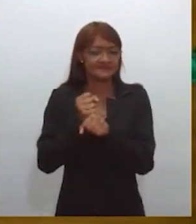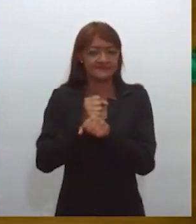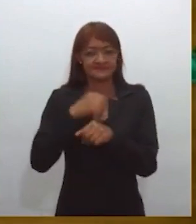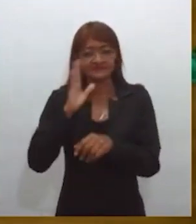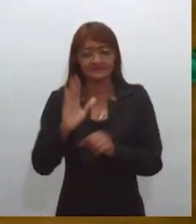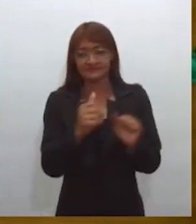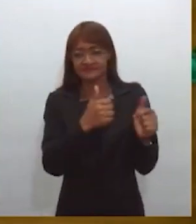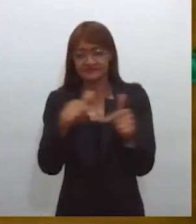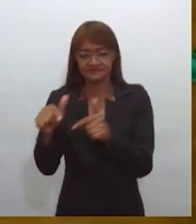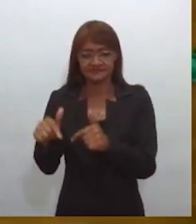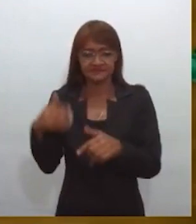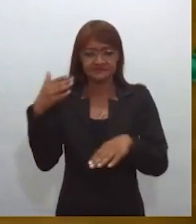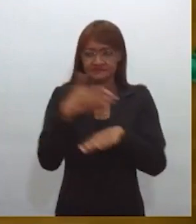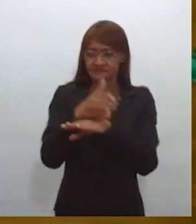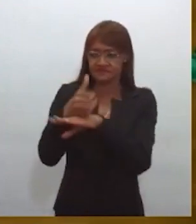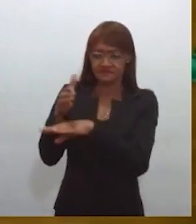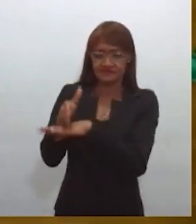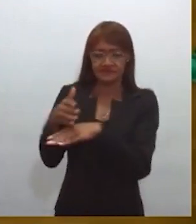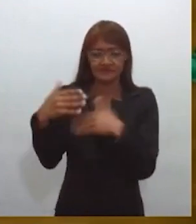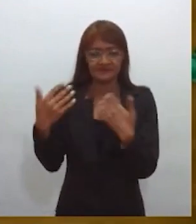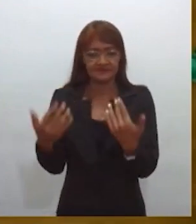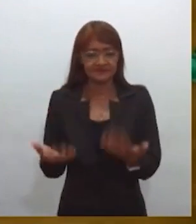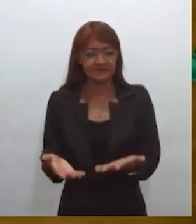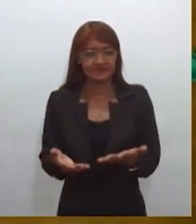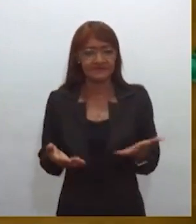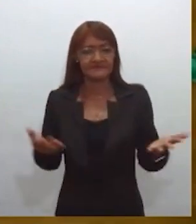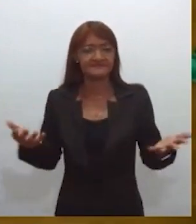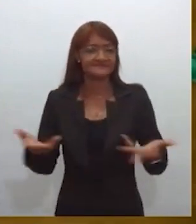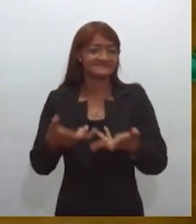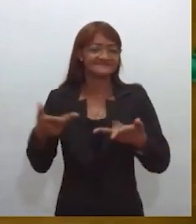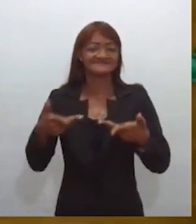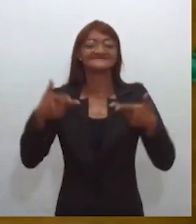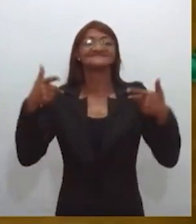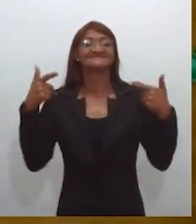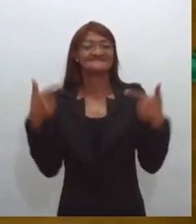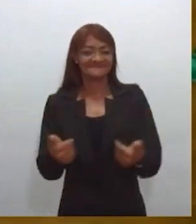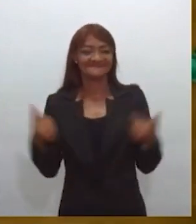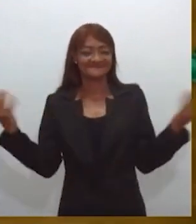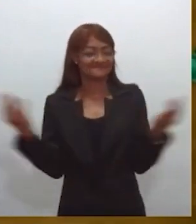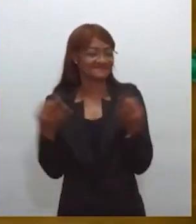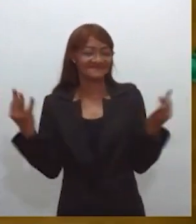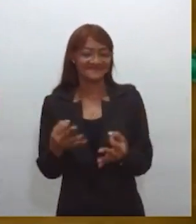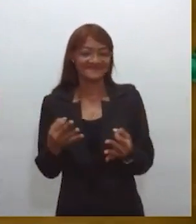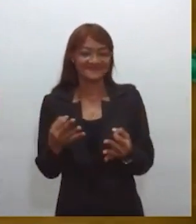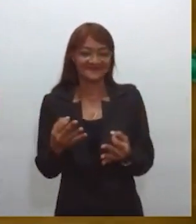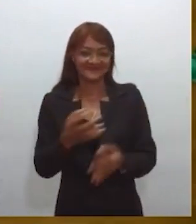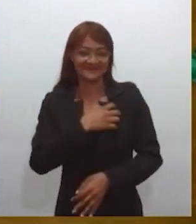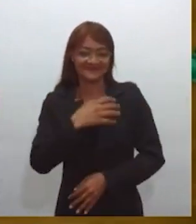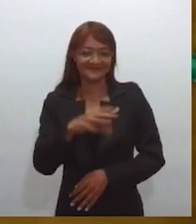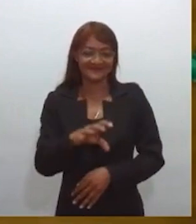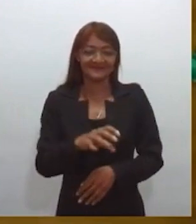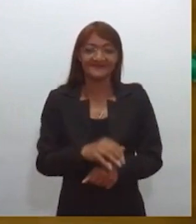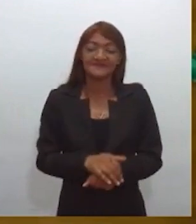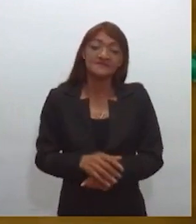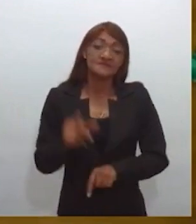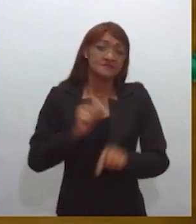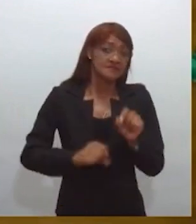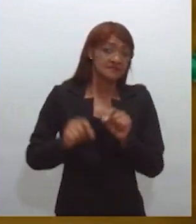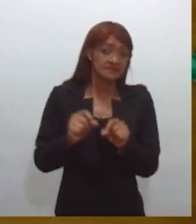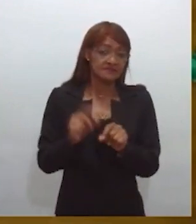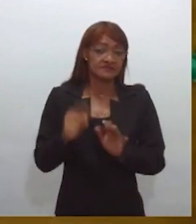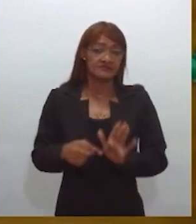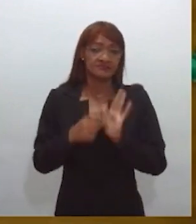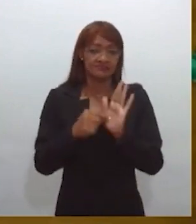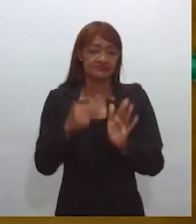mundo com apresentações, como se fala na gíria, Europa, França e Bahia, não é? E trazendo a experiência